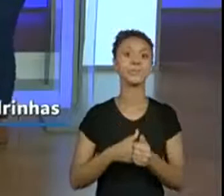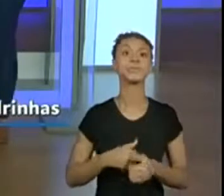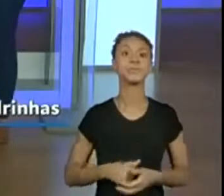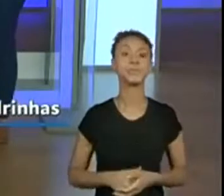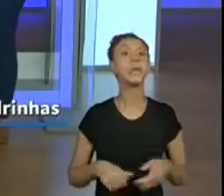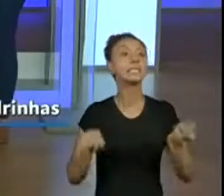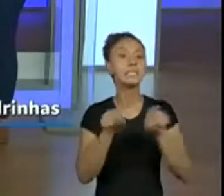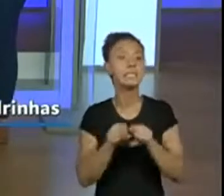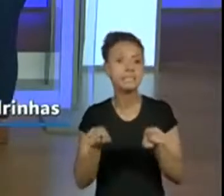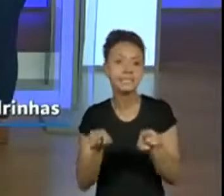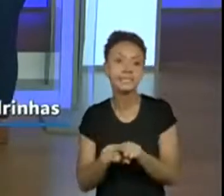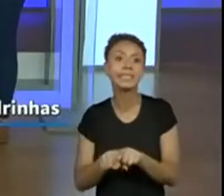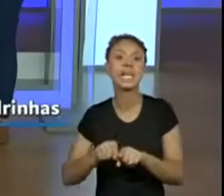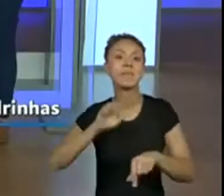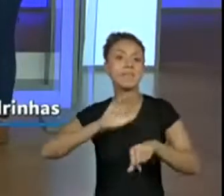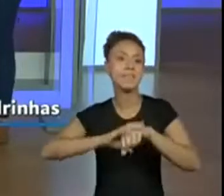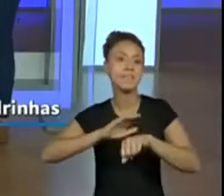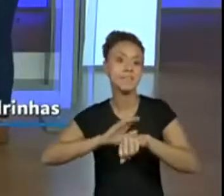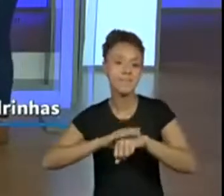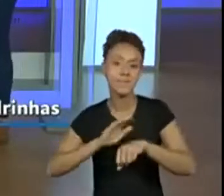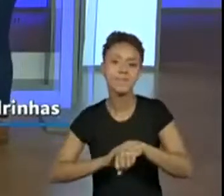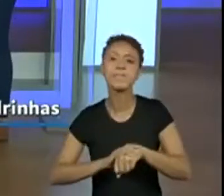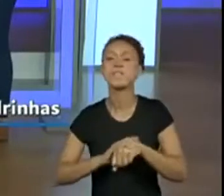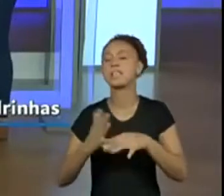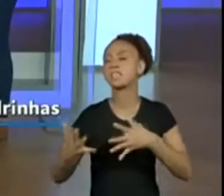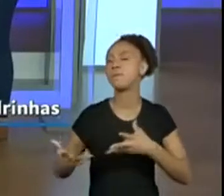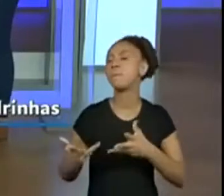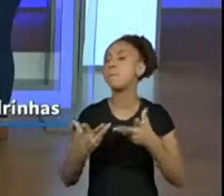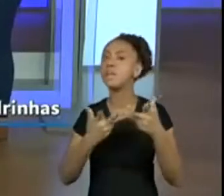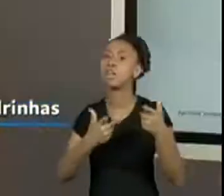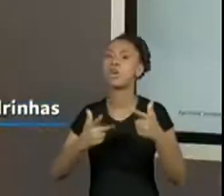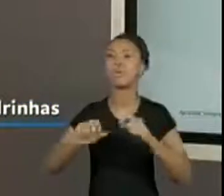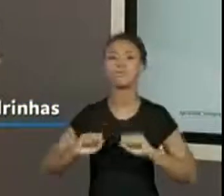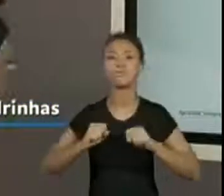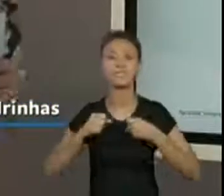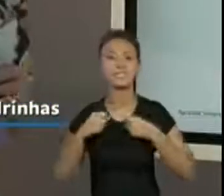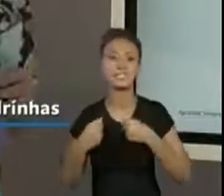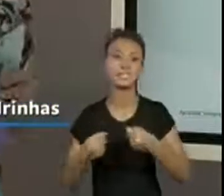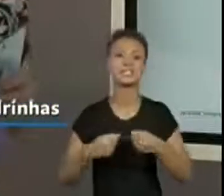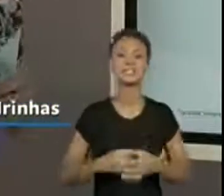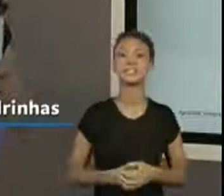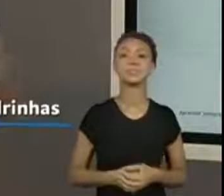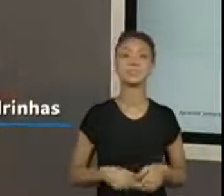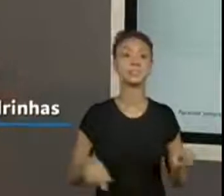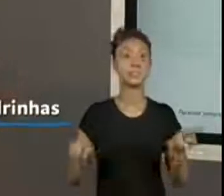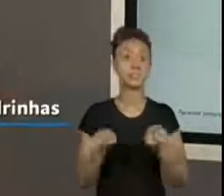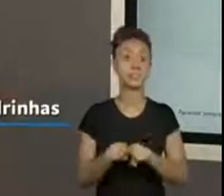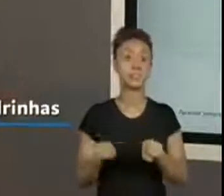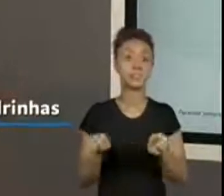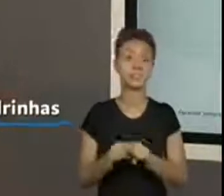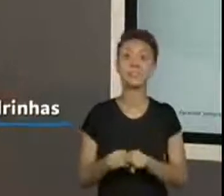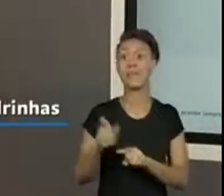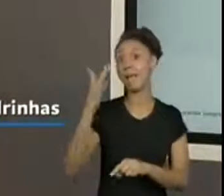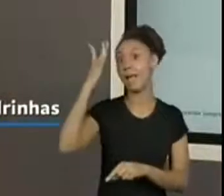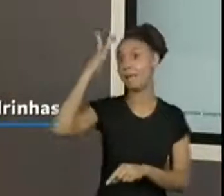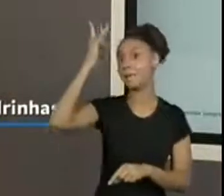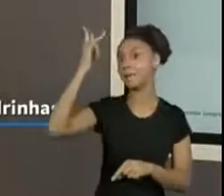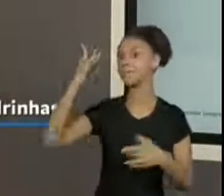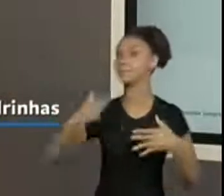fazer tudo para levar para eles a melhor leitura de quadrinhas. Até porque, volta a lembrar que amanhã tem surpresa,